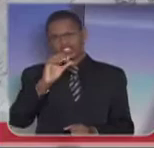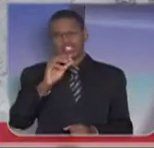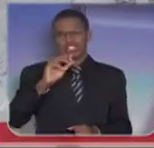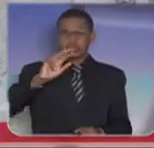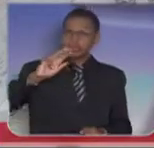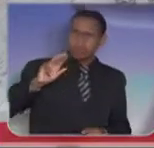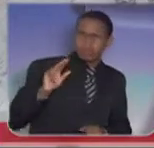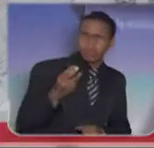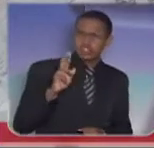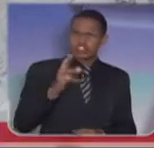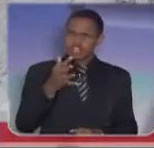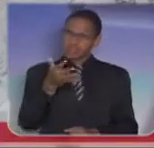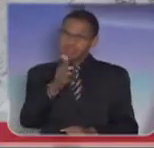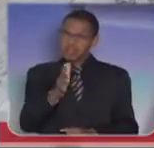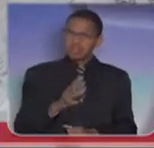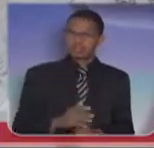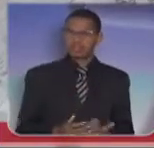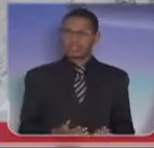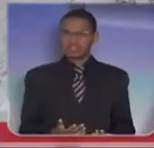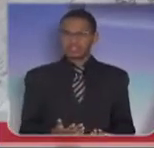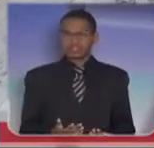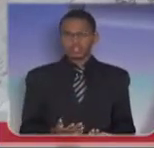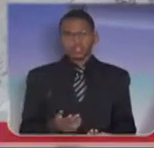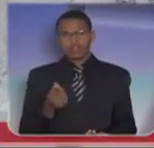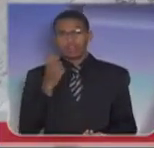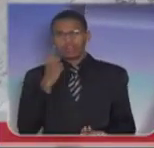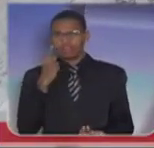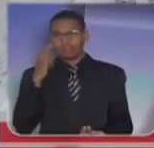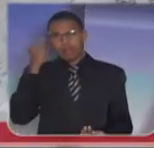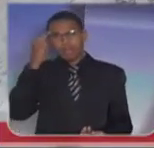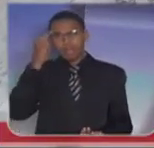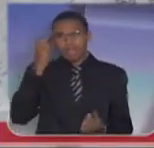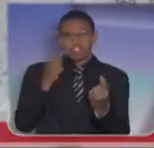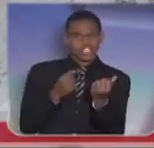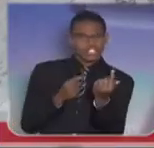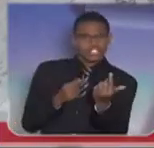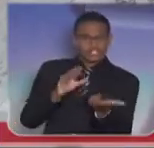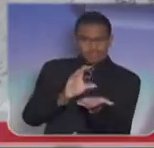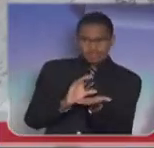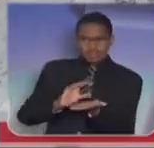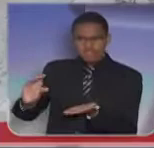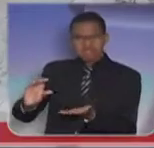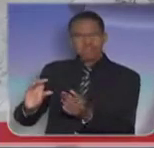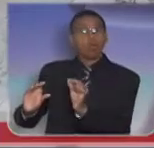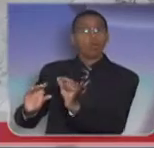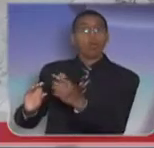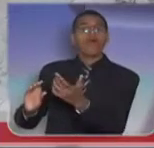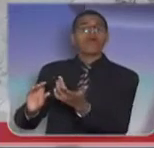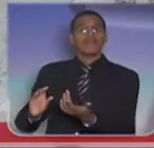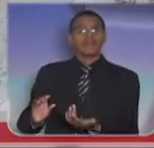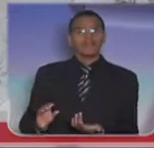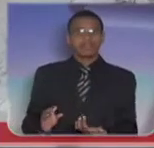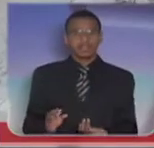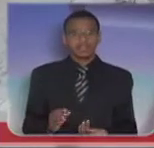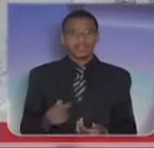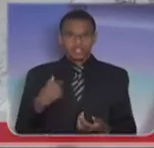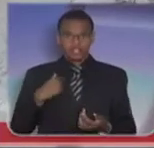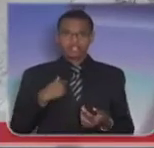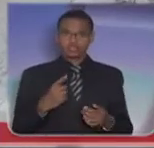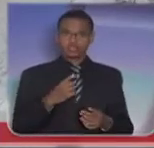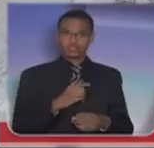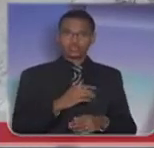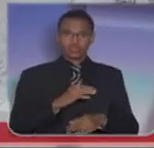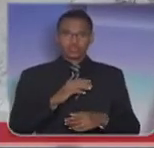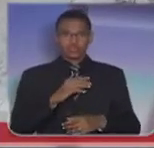Façam uma ideia de onde vai esse dinheiro, o que vai financiar esse dinheiro. Eu estava ontem conversando com o meu chefe de gabinete, o coronel